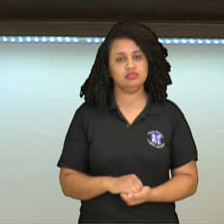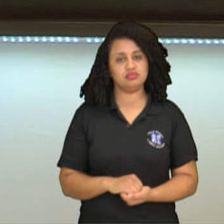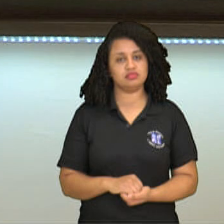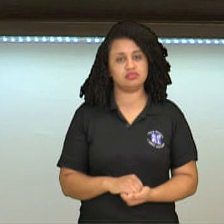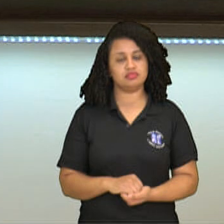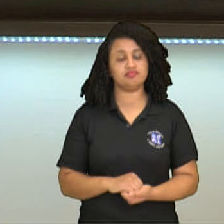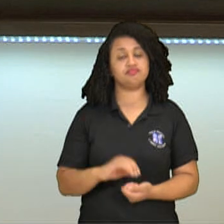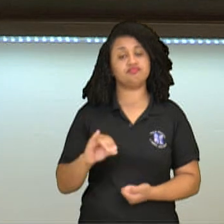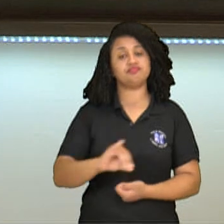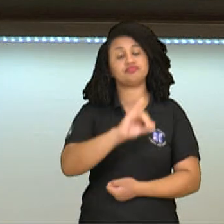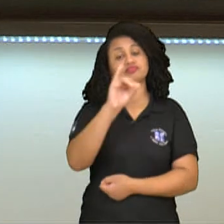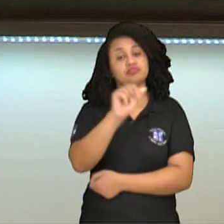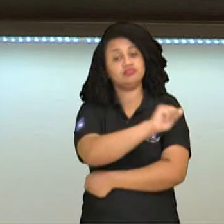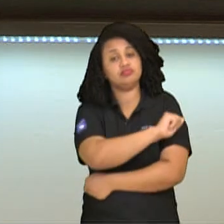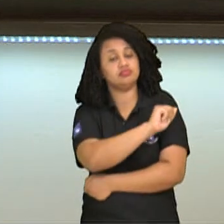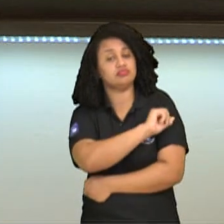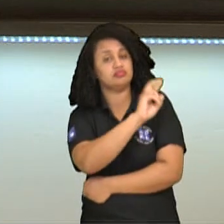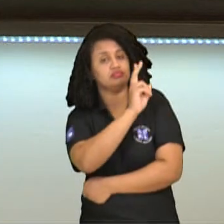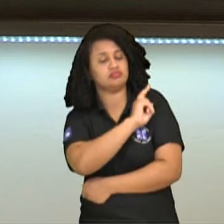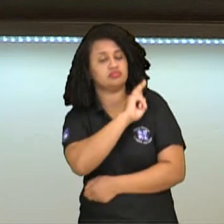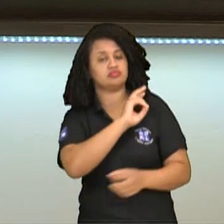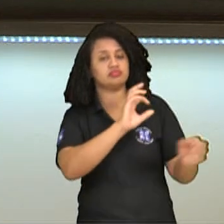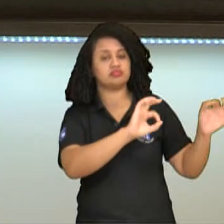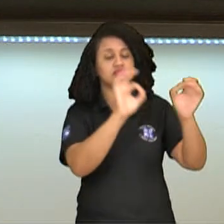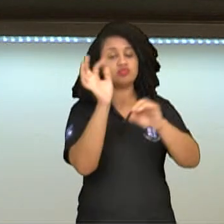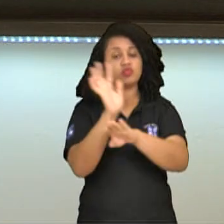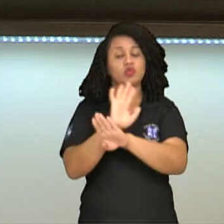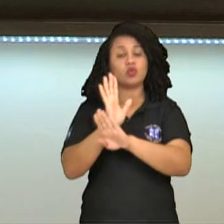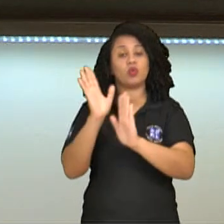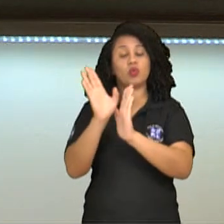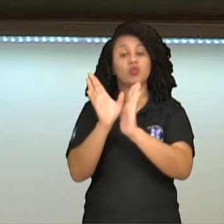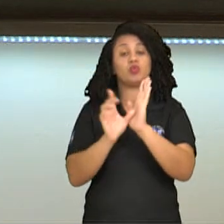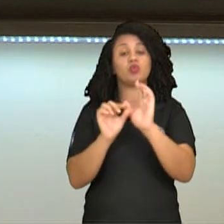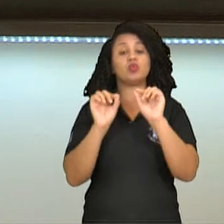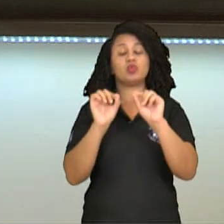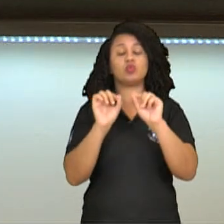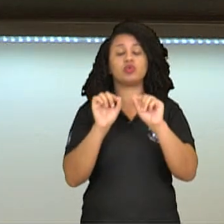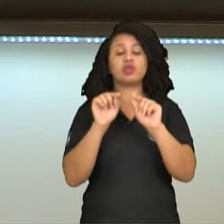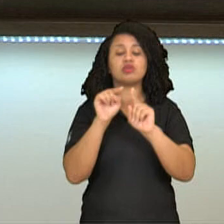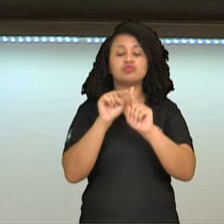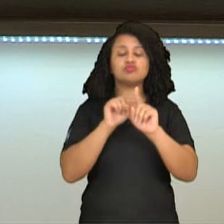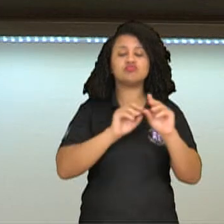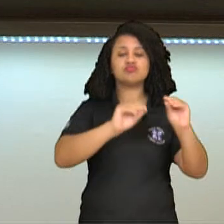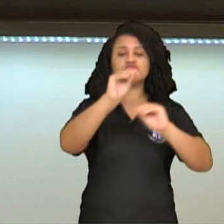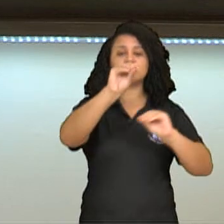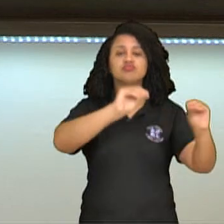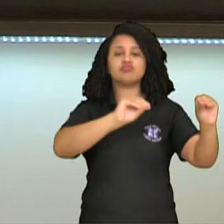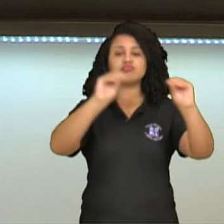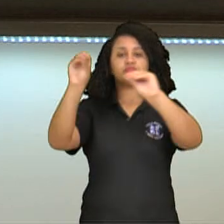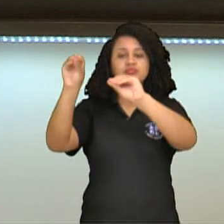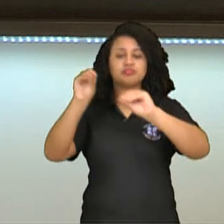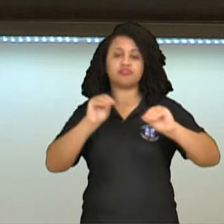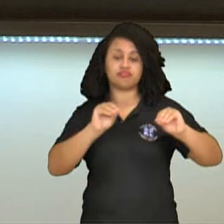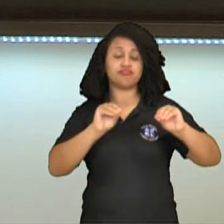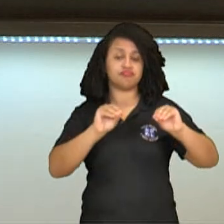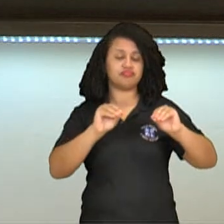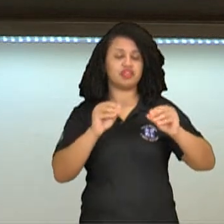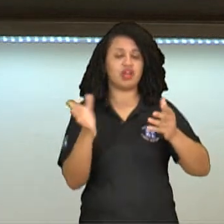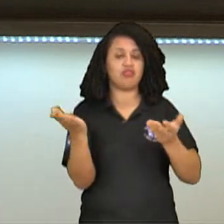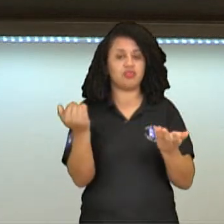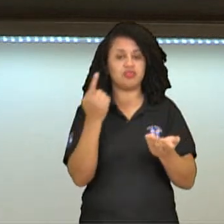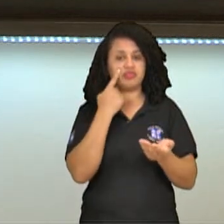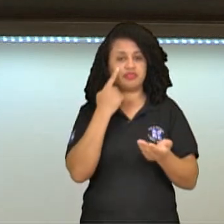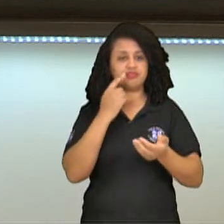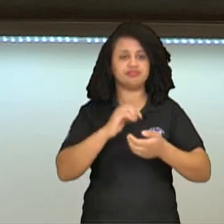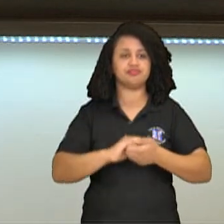Olá, estudantes da segunda série! Nesse vídeo nós vamos falar sobre movimentos migratórios. Me acompanha